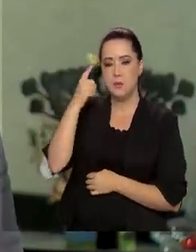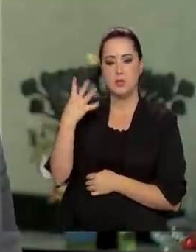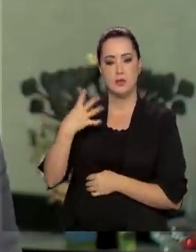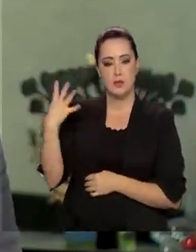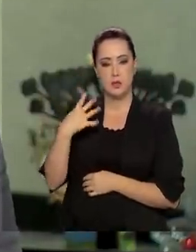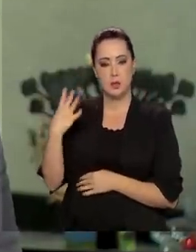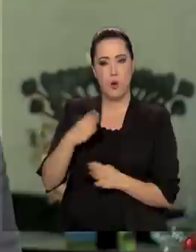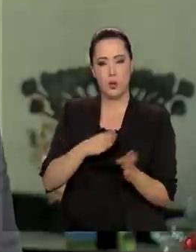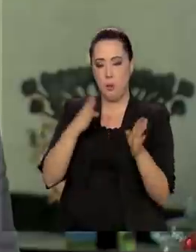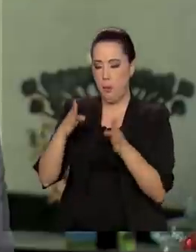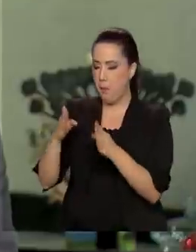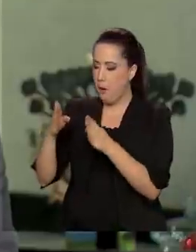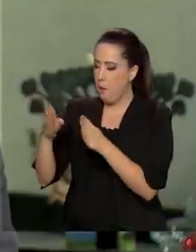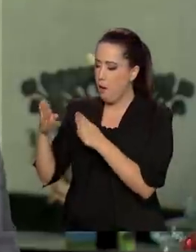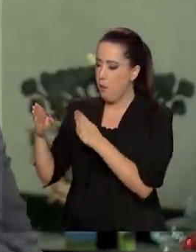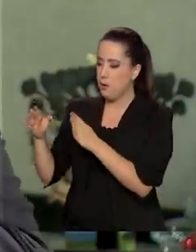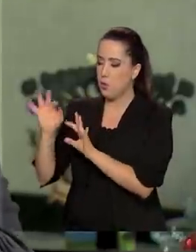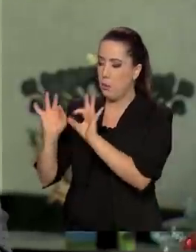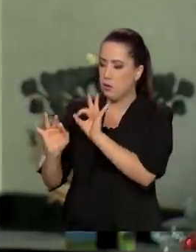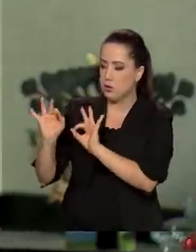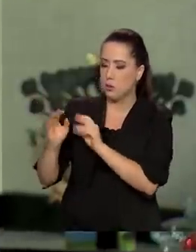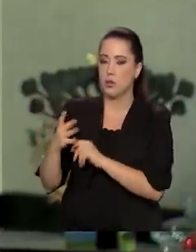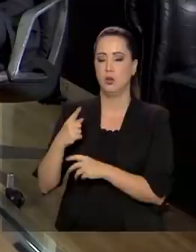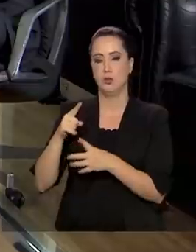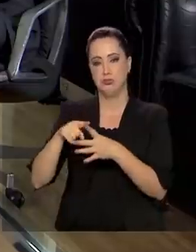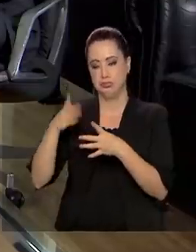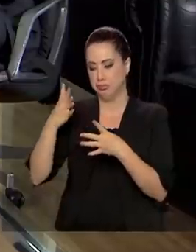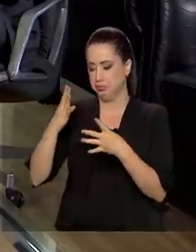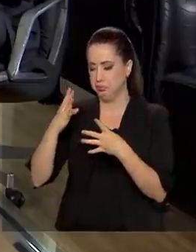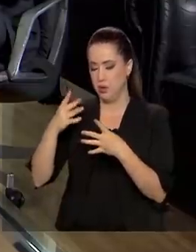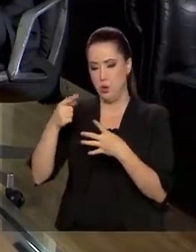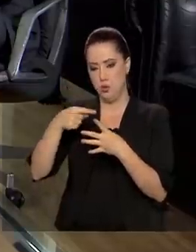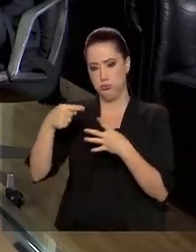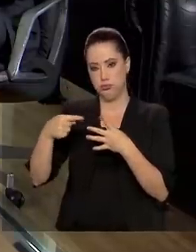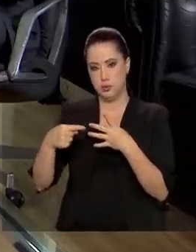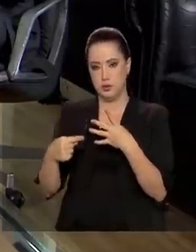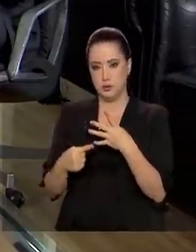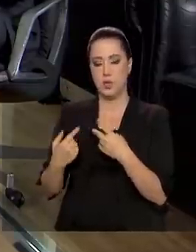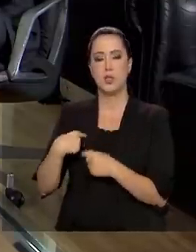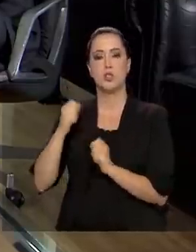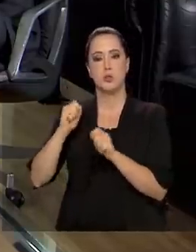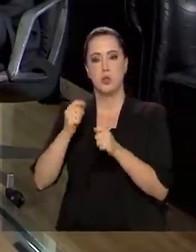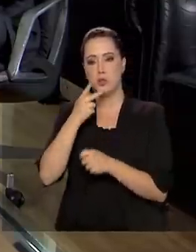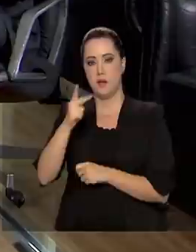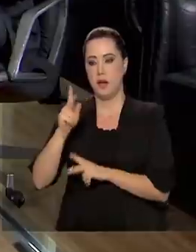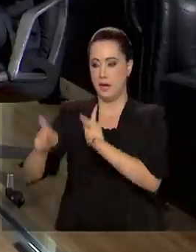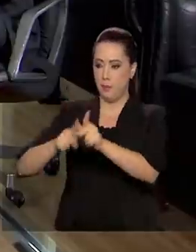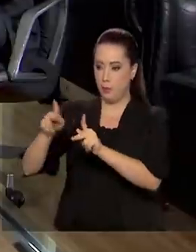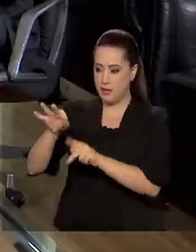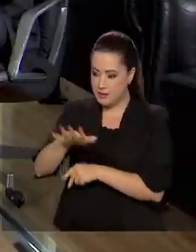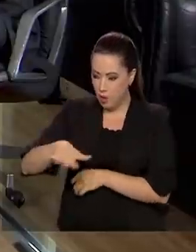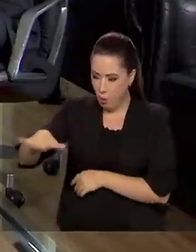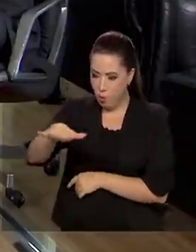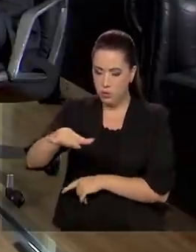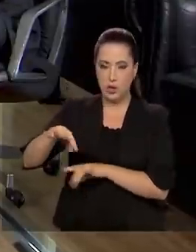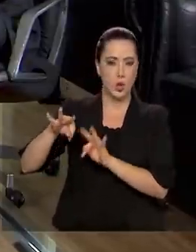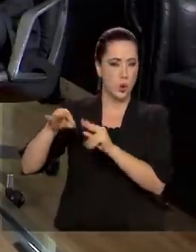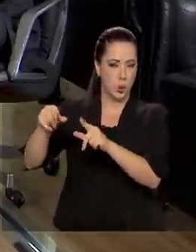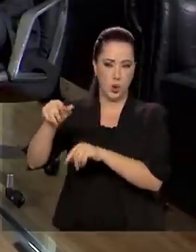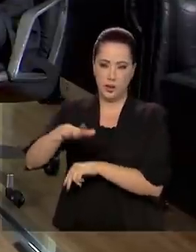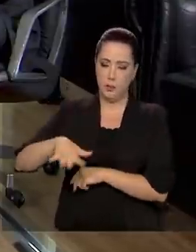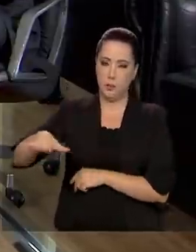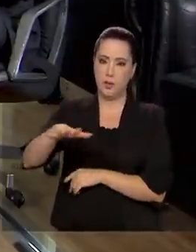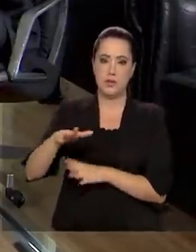pode dizer que a população em geral, ela estaria compreendida em que momento em 2021 dá para